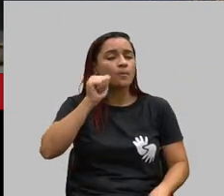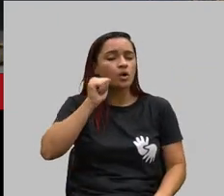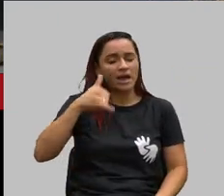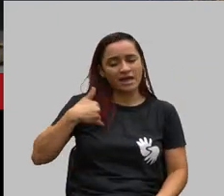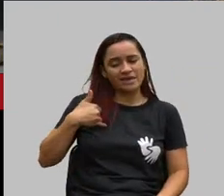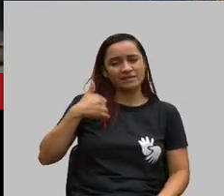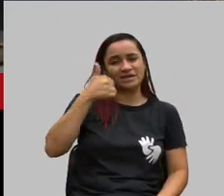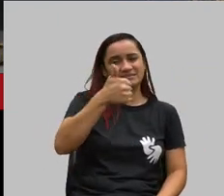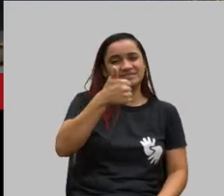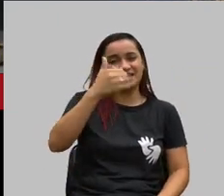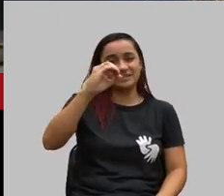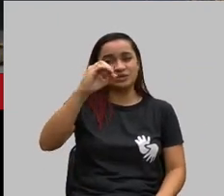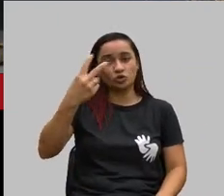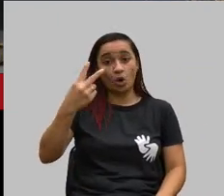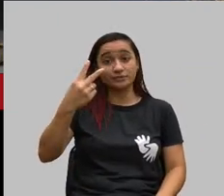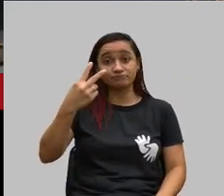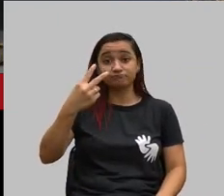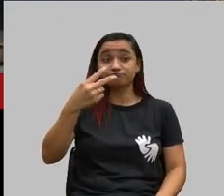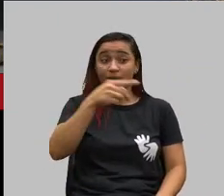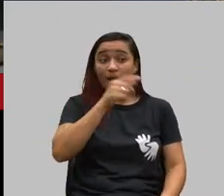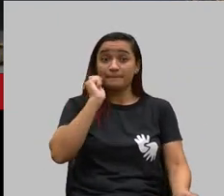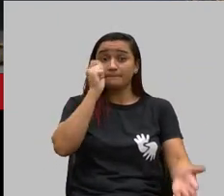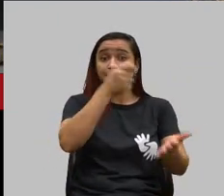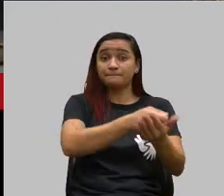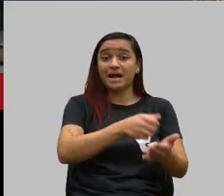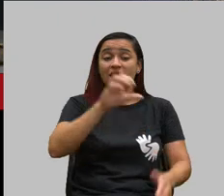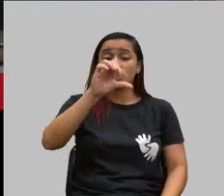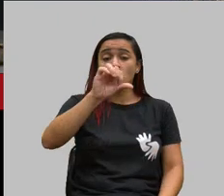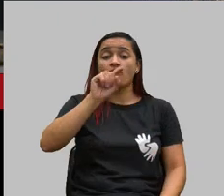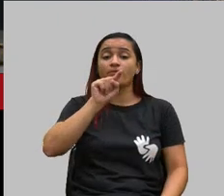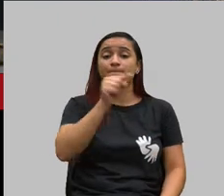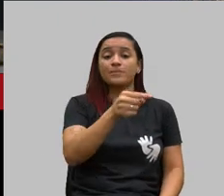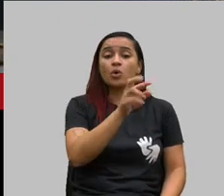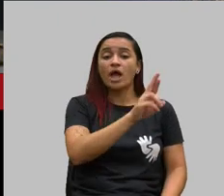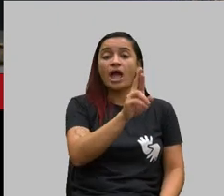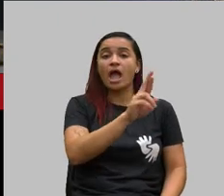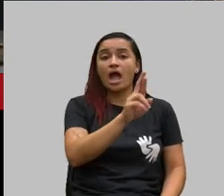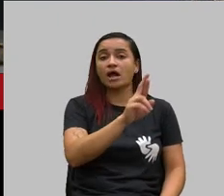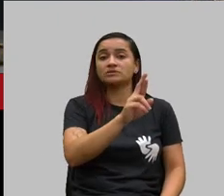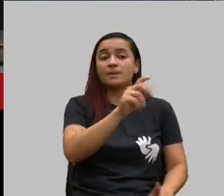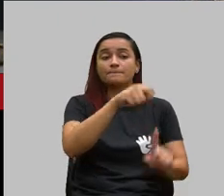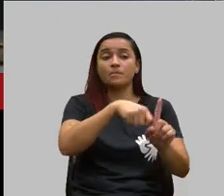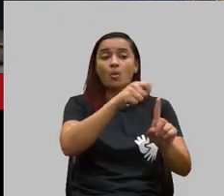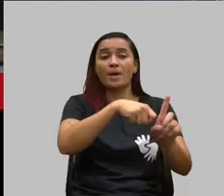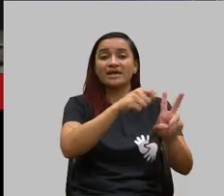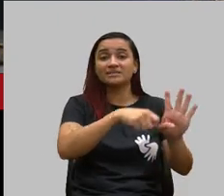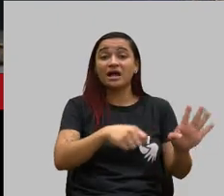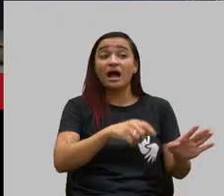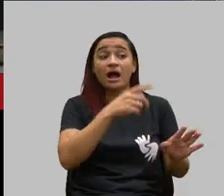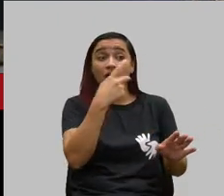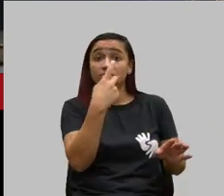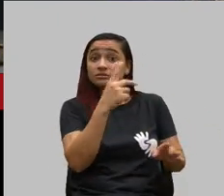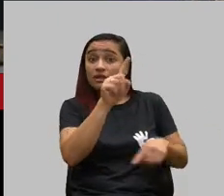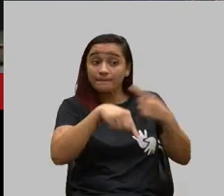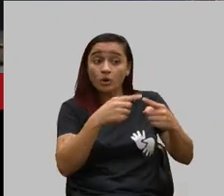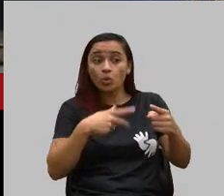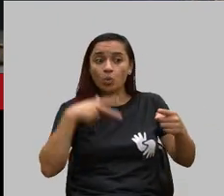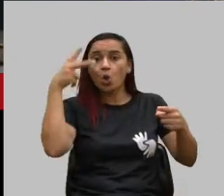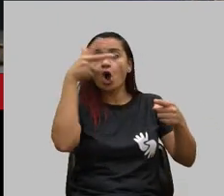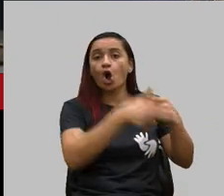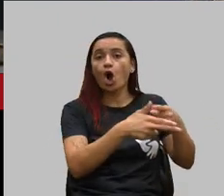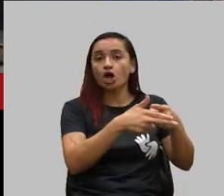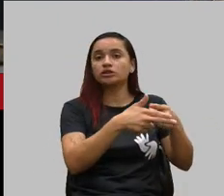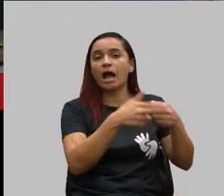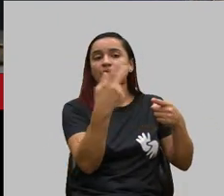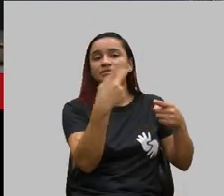pagava mais de R$ 9 mil por mês no plano de saúde e, de repente, foi cortada dela a garantia de